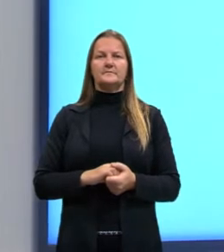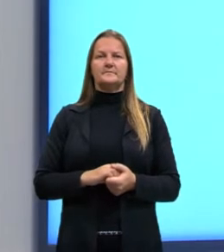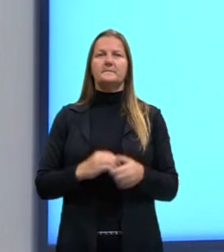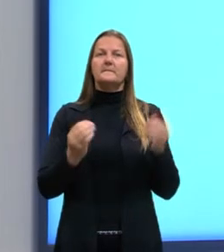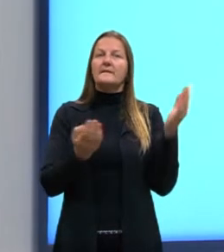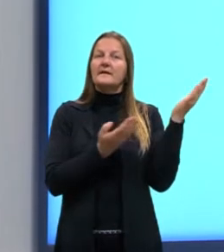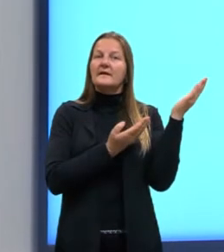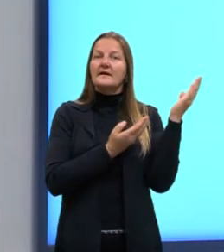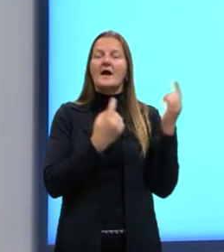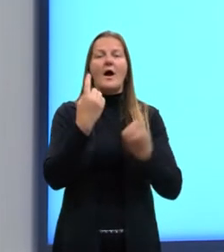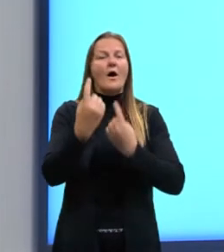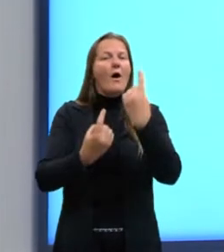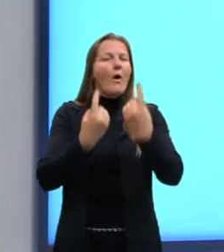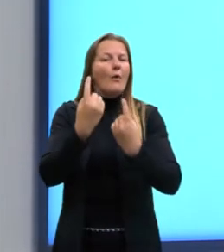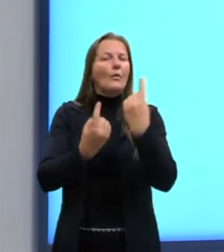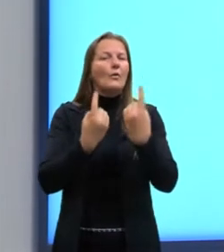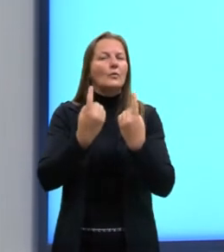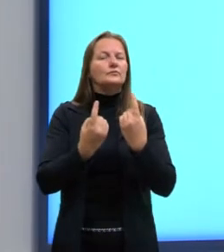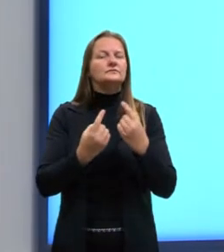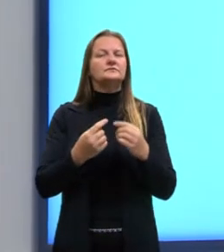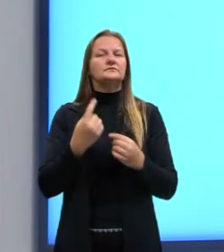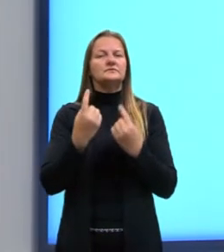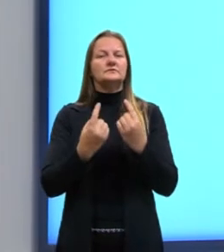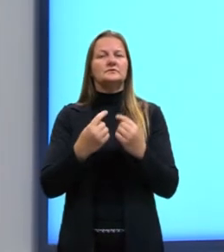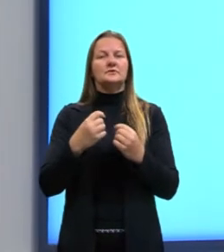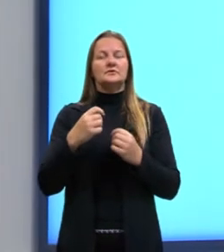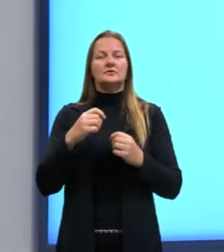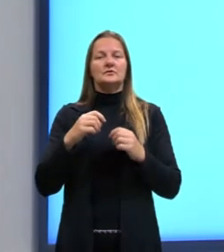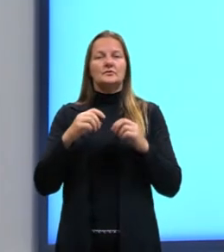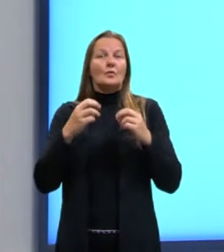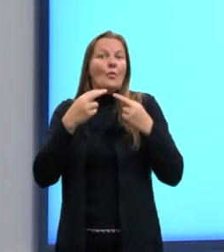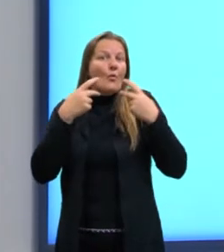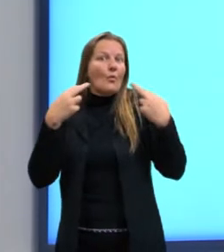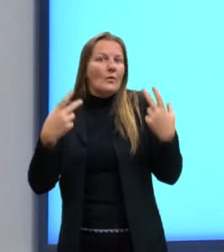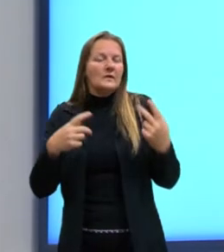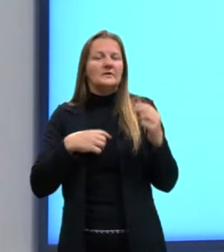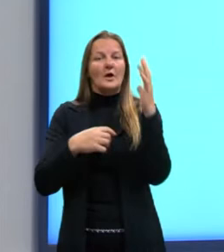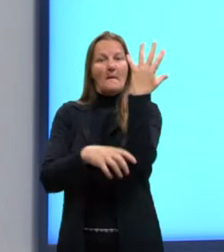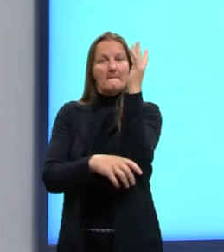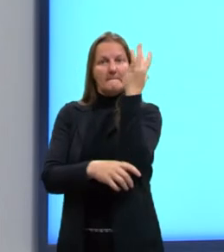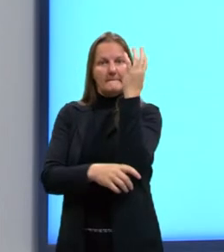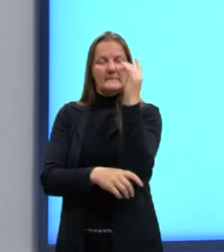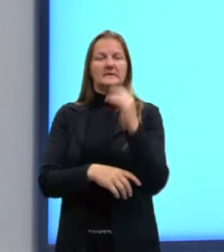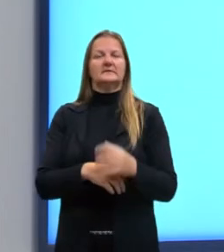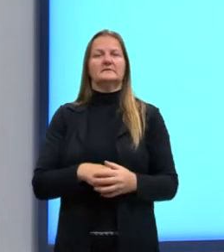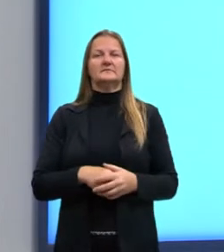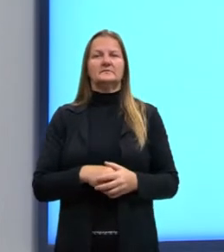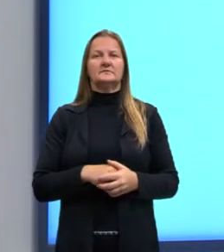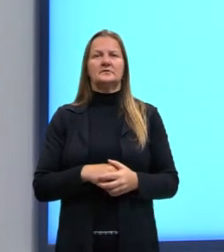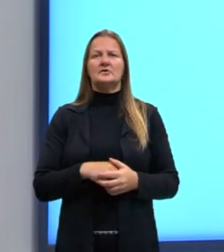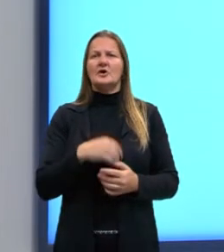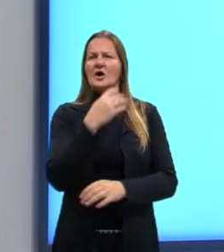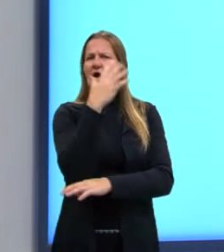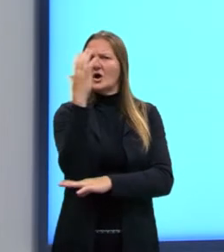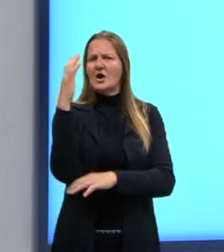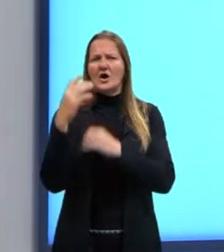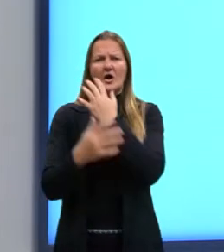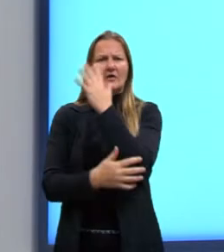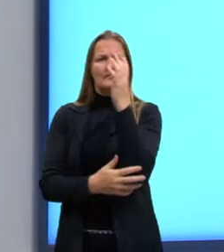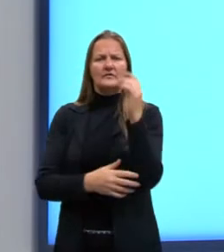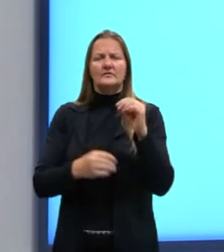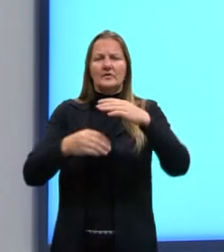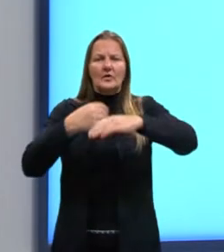Alguns seres fotossintetizantes, então, nós temos as plantas, as árvores, temos as